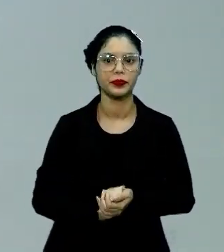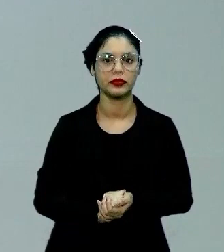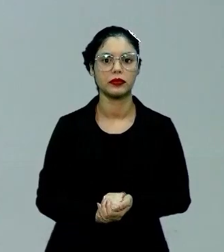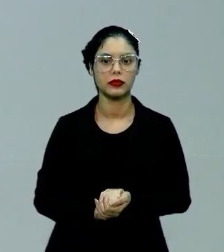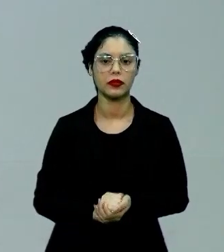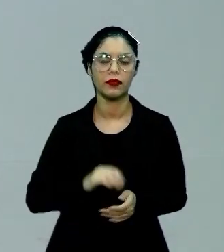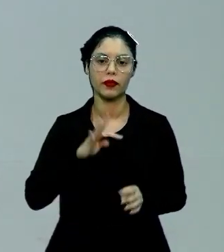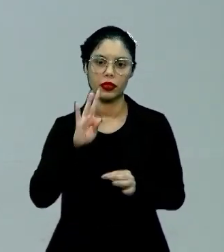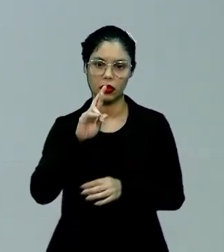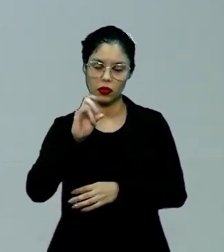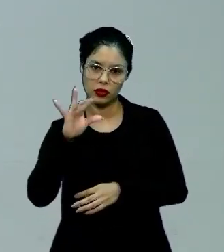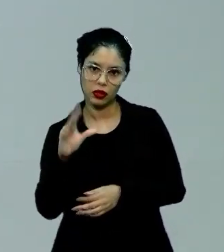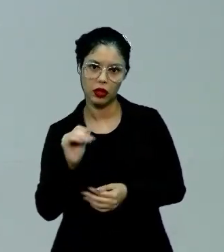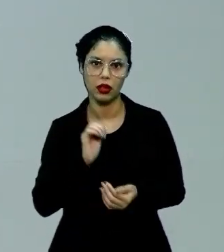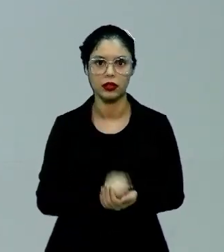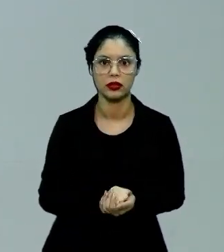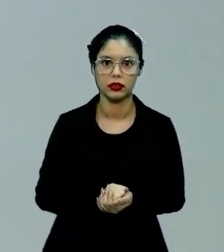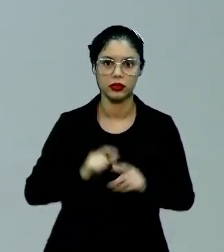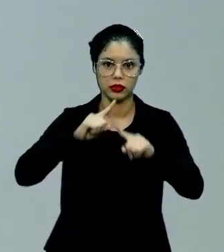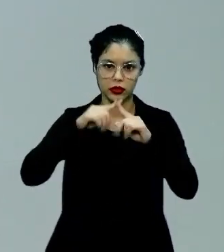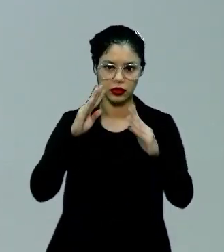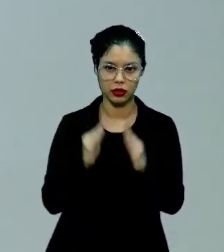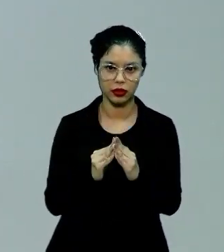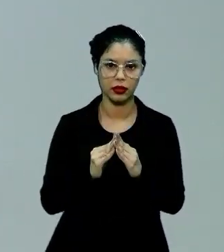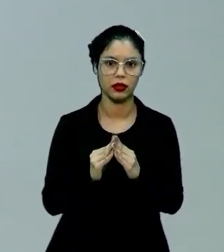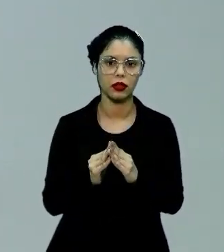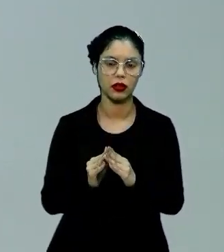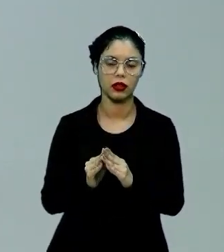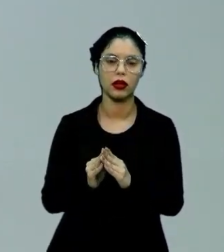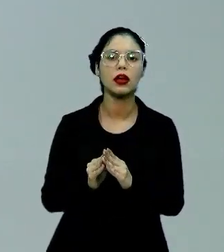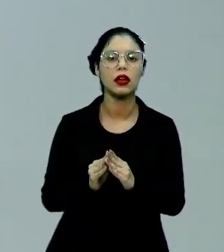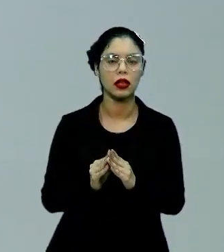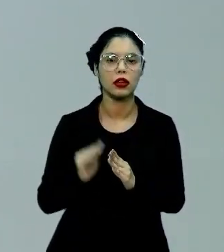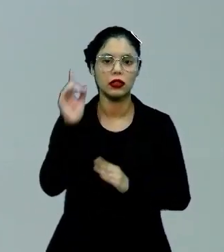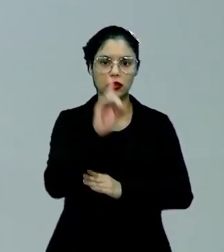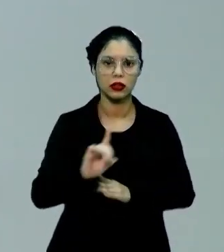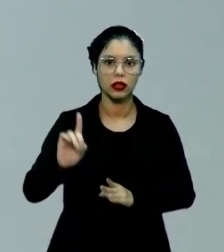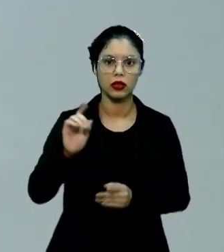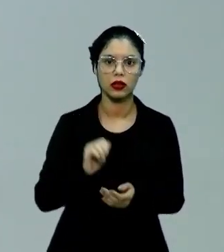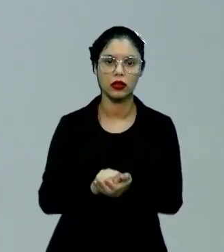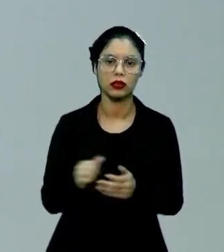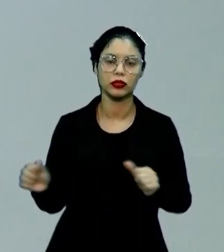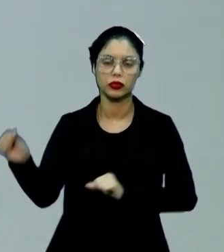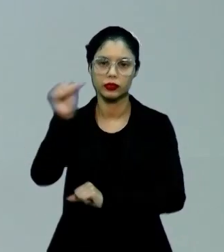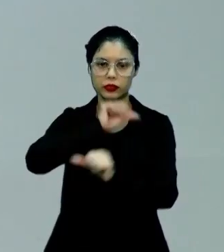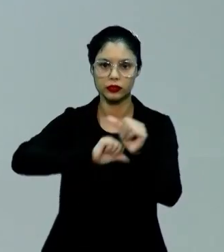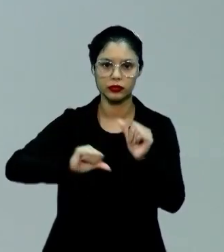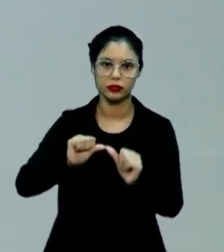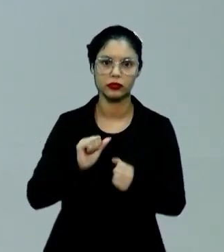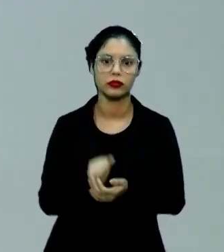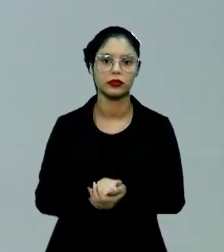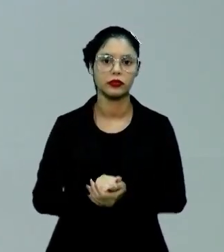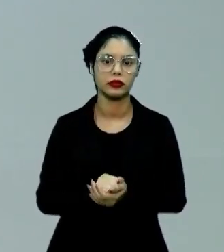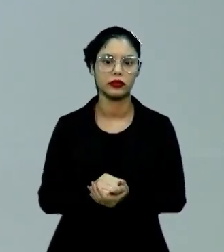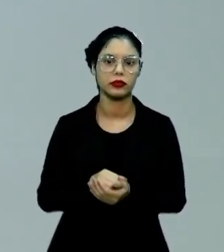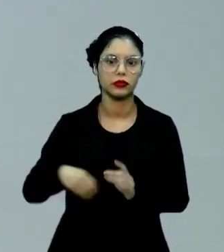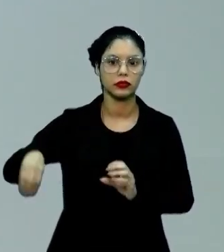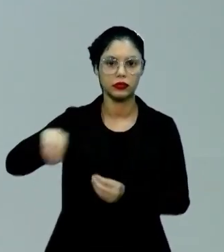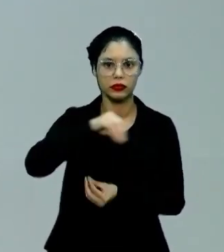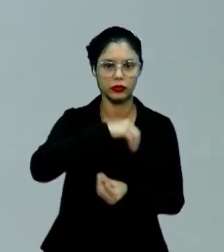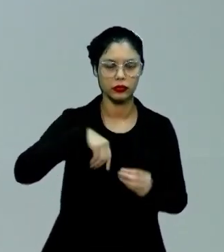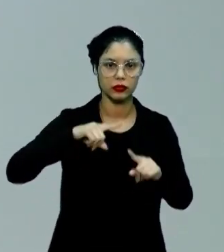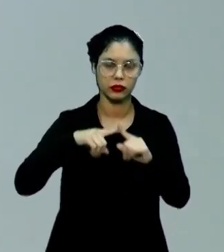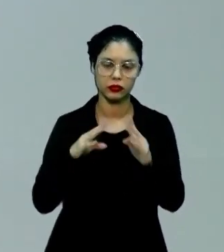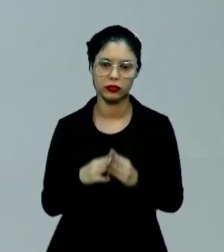teocentrismo em que a igreja ocupa o centro, Deus ocupa o centro e todo o restante gira em torno da